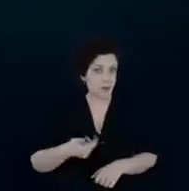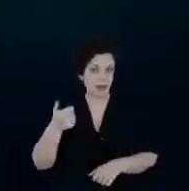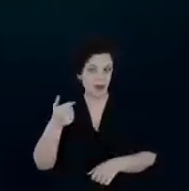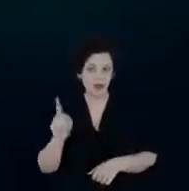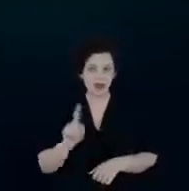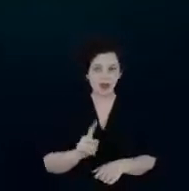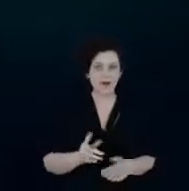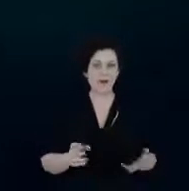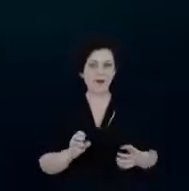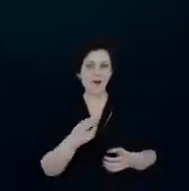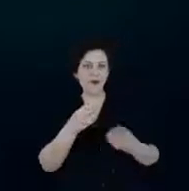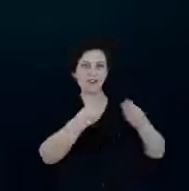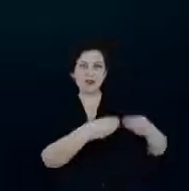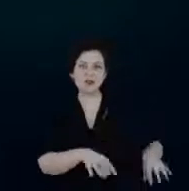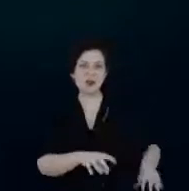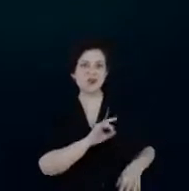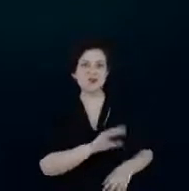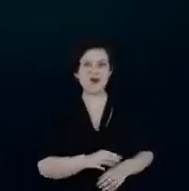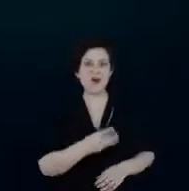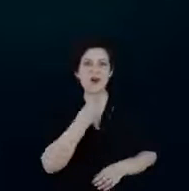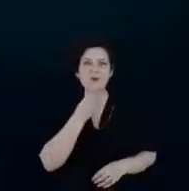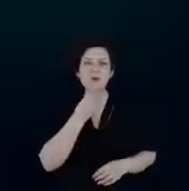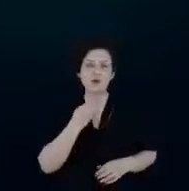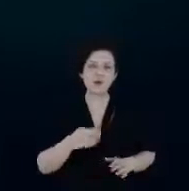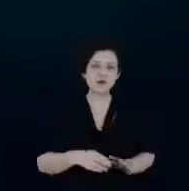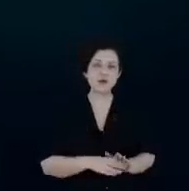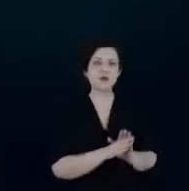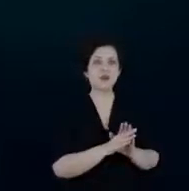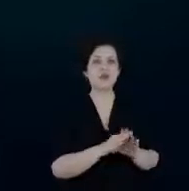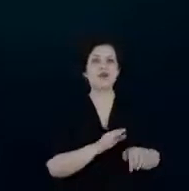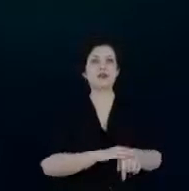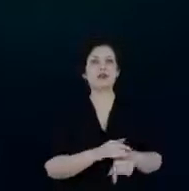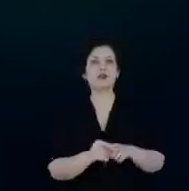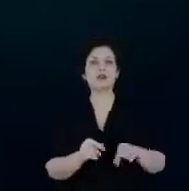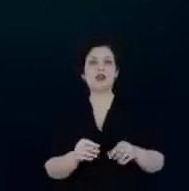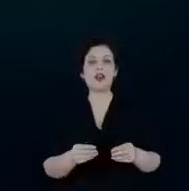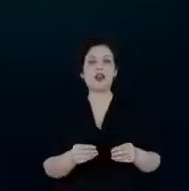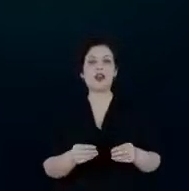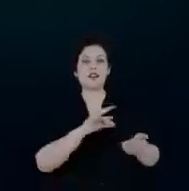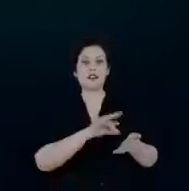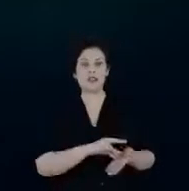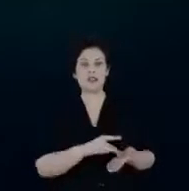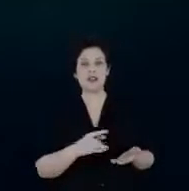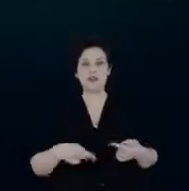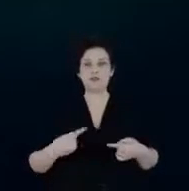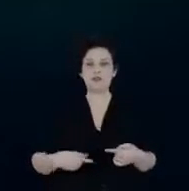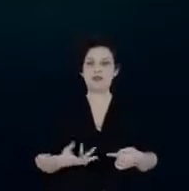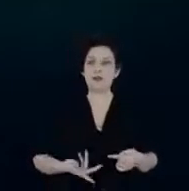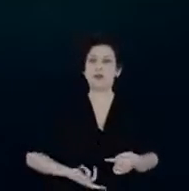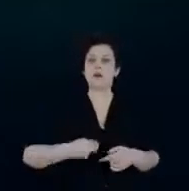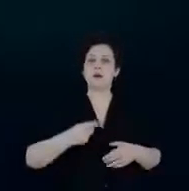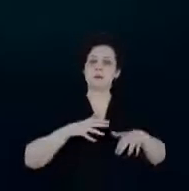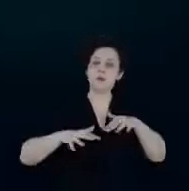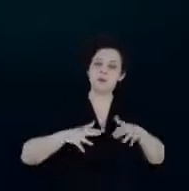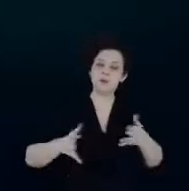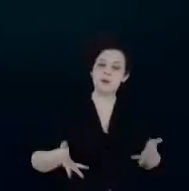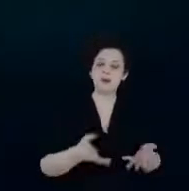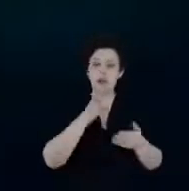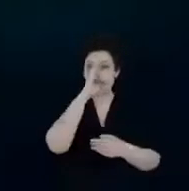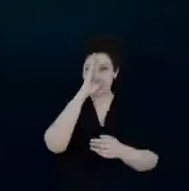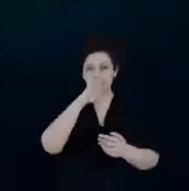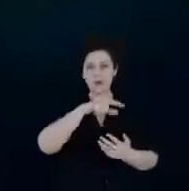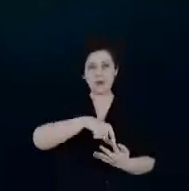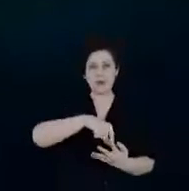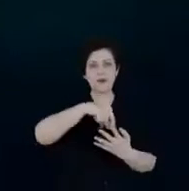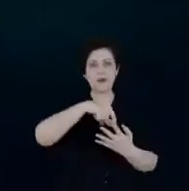ou a gente desperdiçou a oportunidade de fazer mais eficiência energética mais movimentos prioritários por